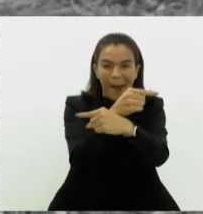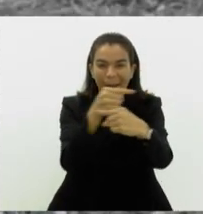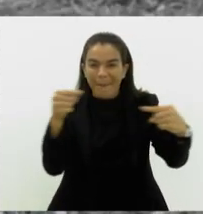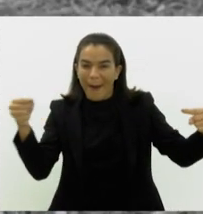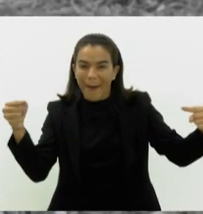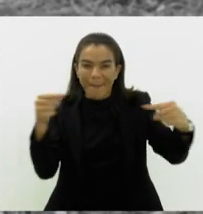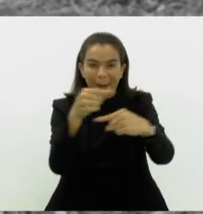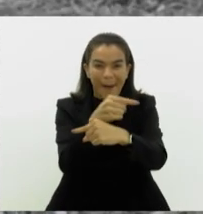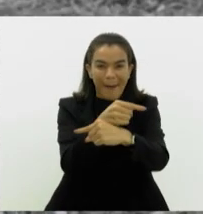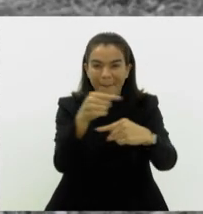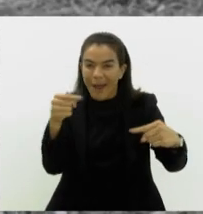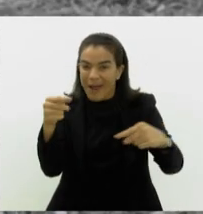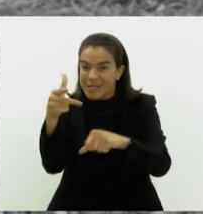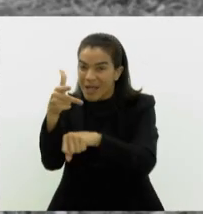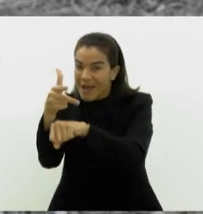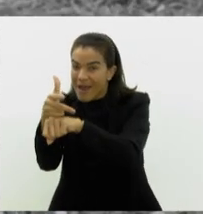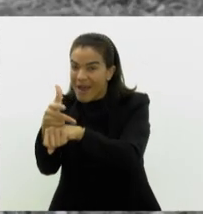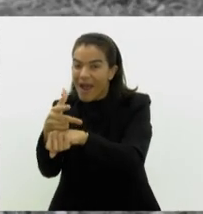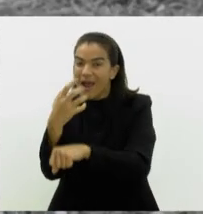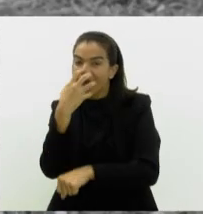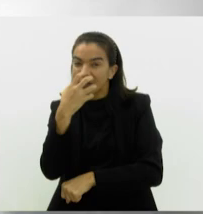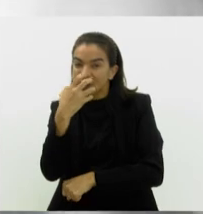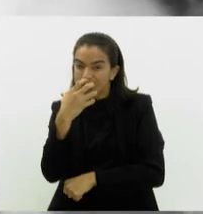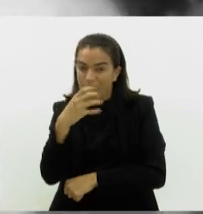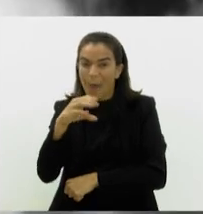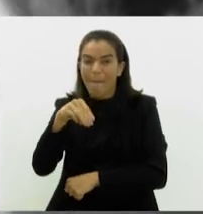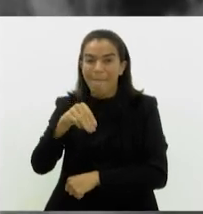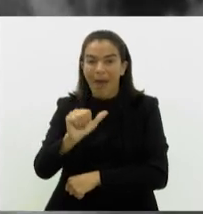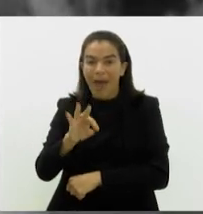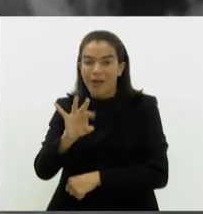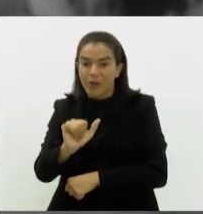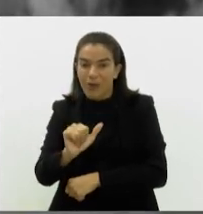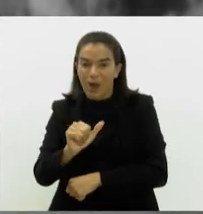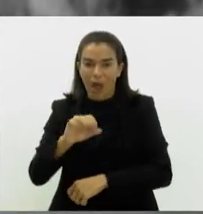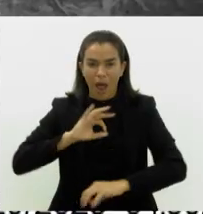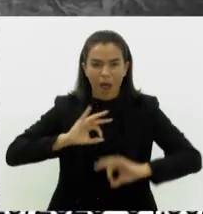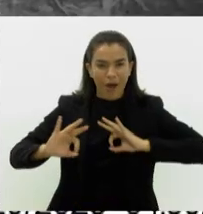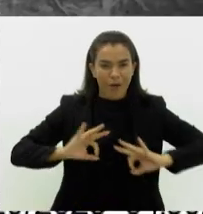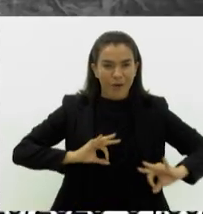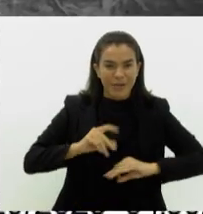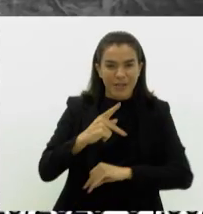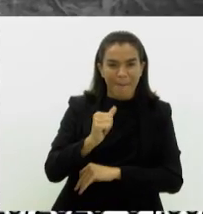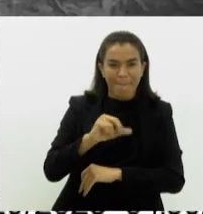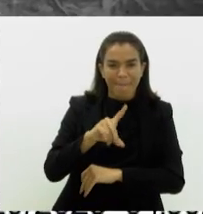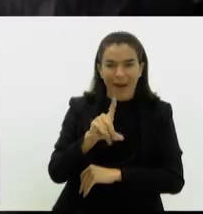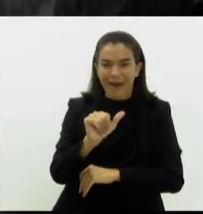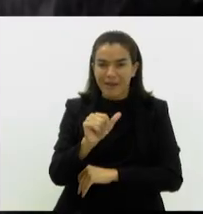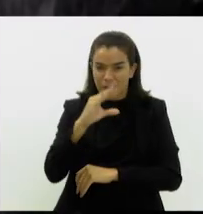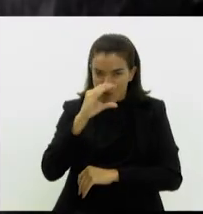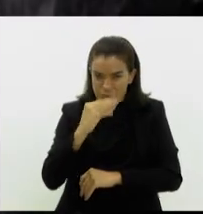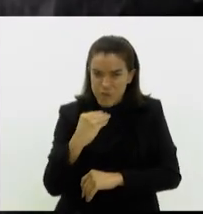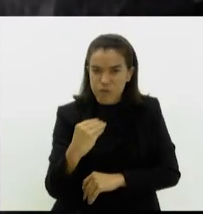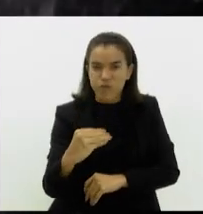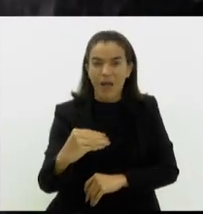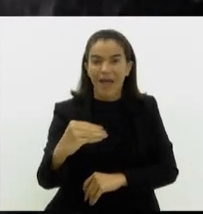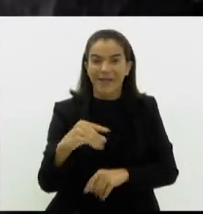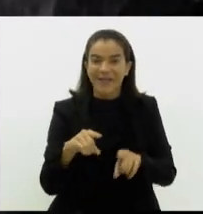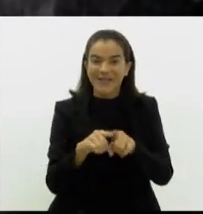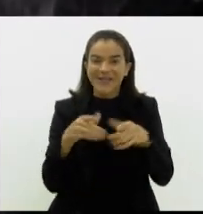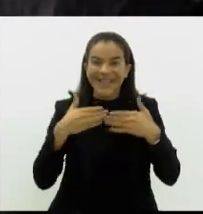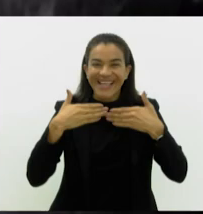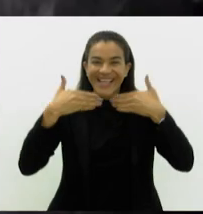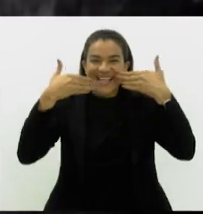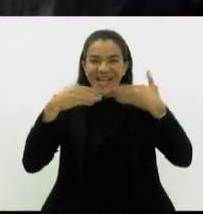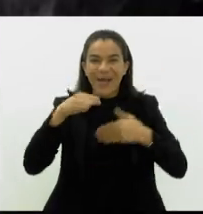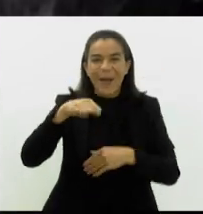As lentes já registraram cachorros do mato, a onça parda, tamanduá mirim e um simpático mão